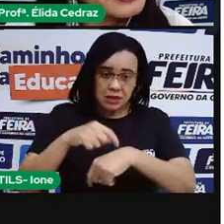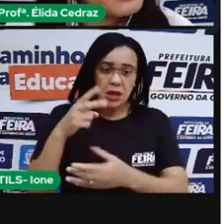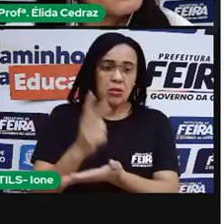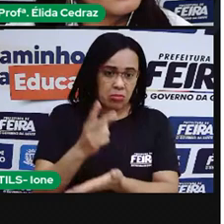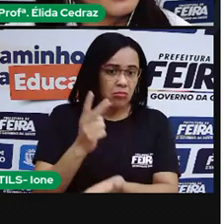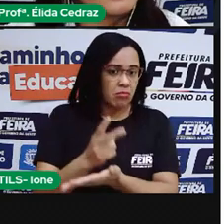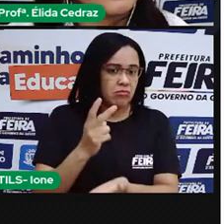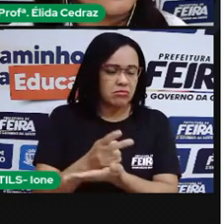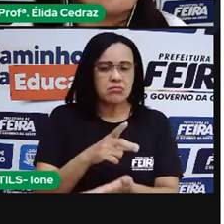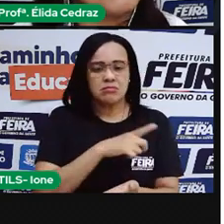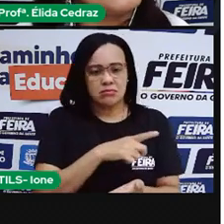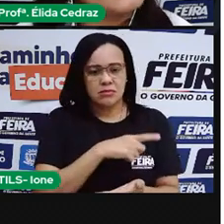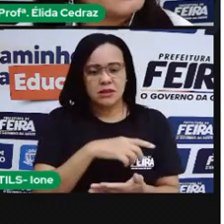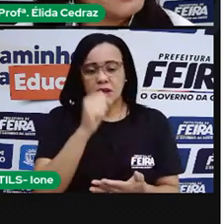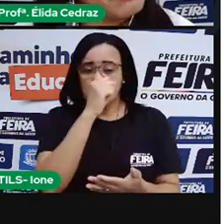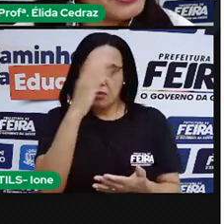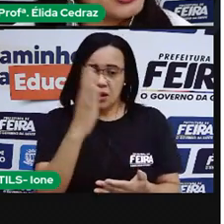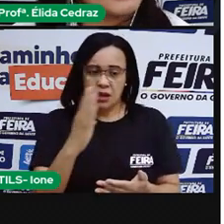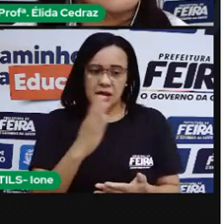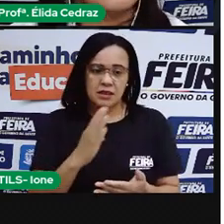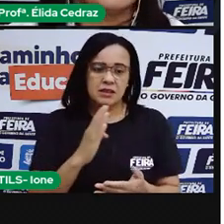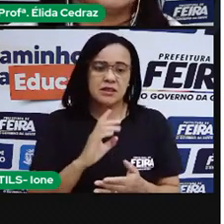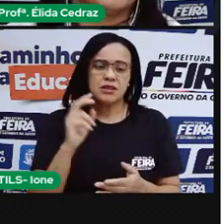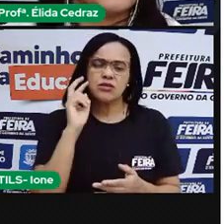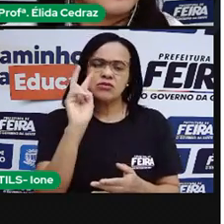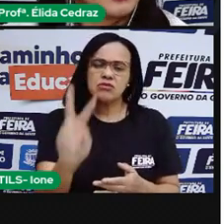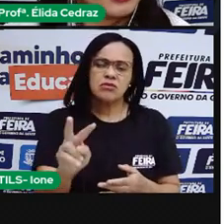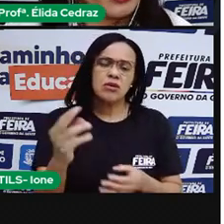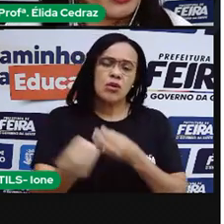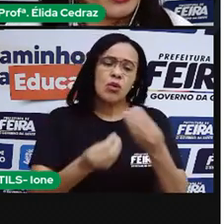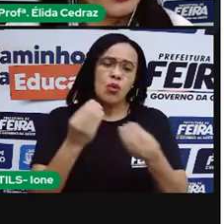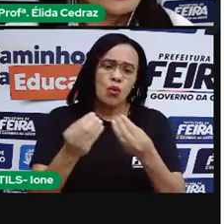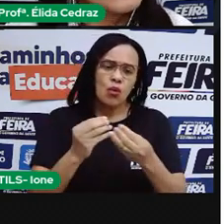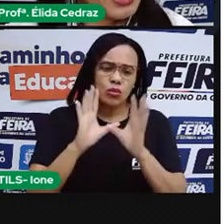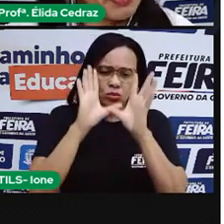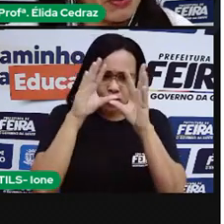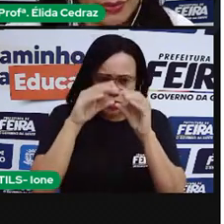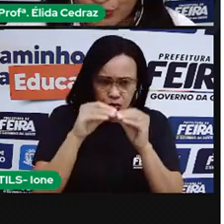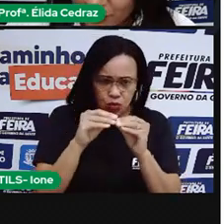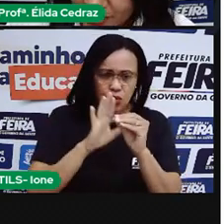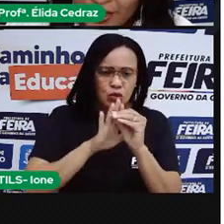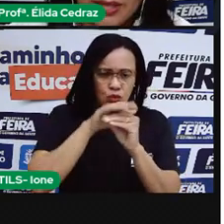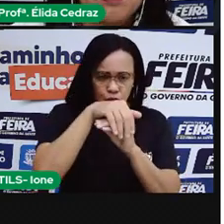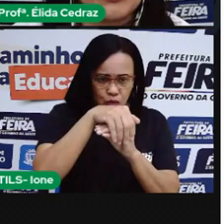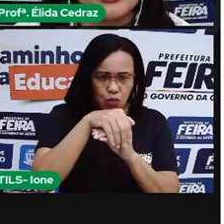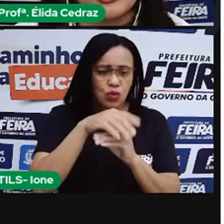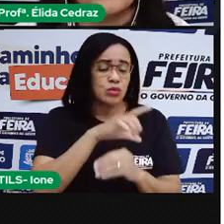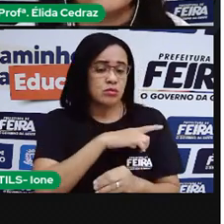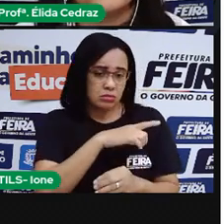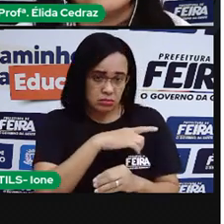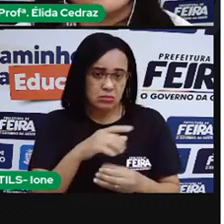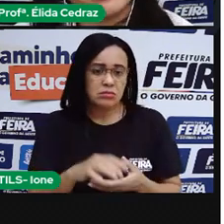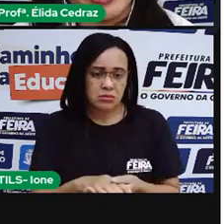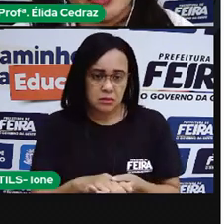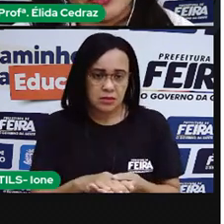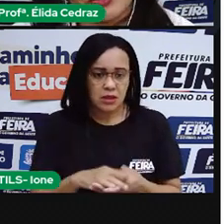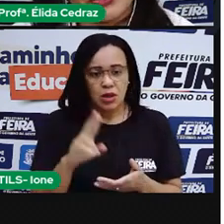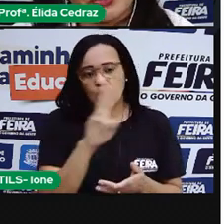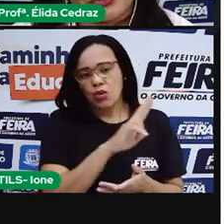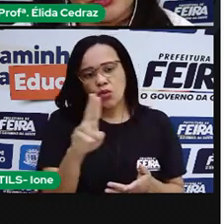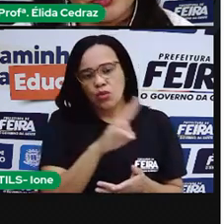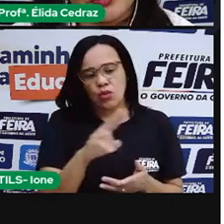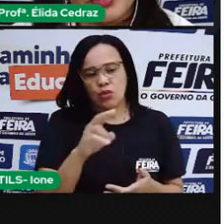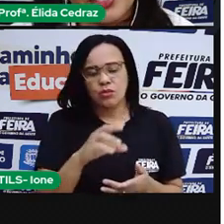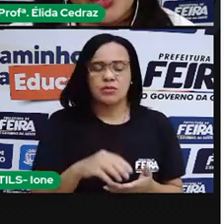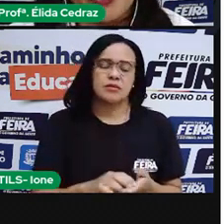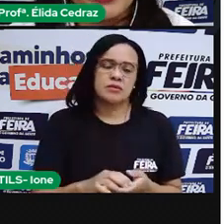essa constelação pode ser vista todas as noites. Sabe qual é o nome dela? É o Cruzeiro do